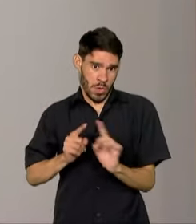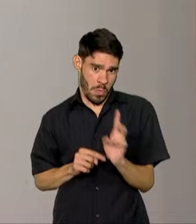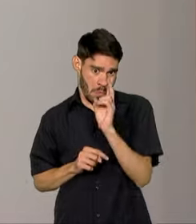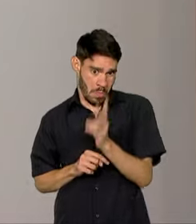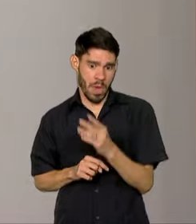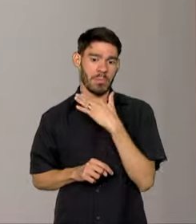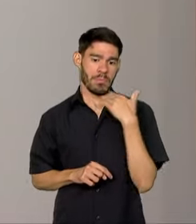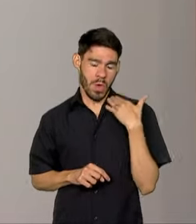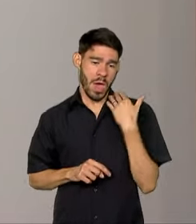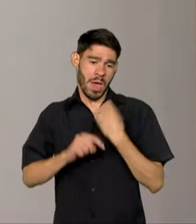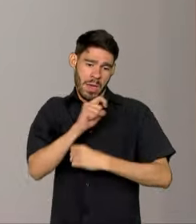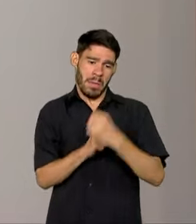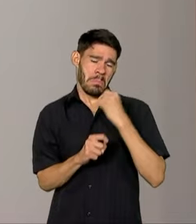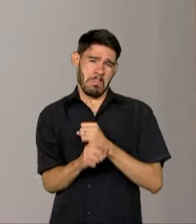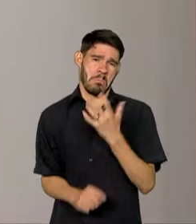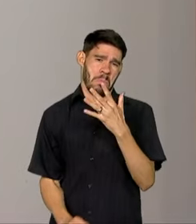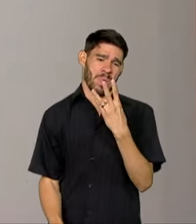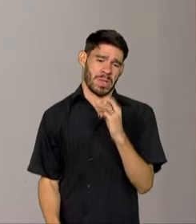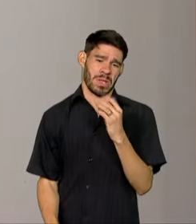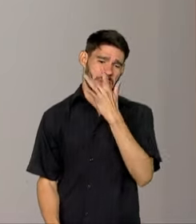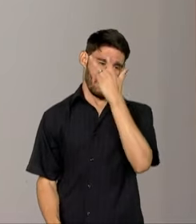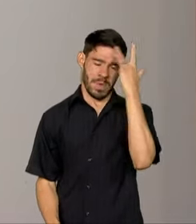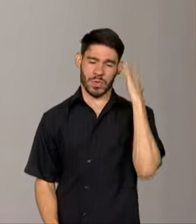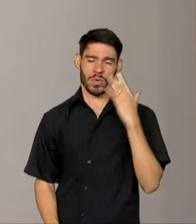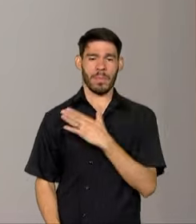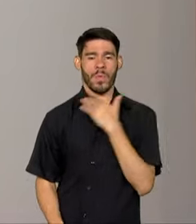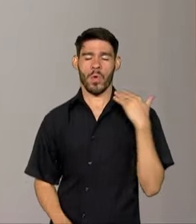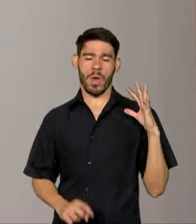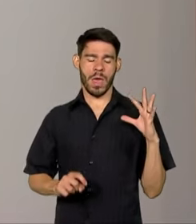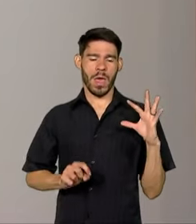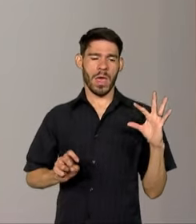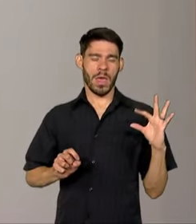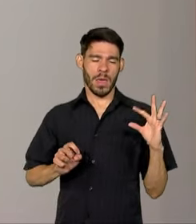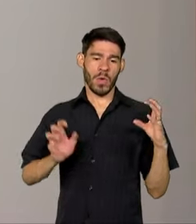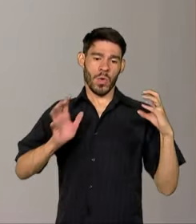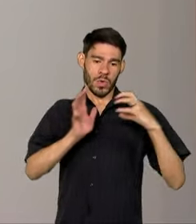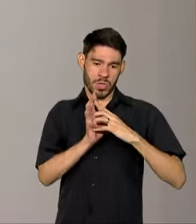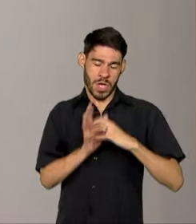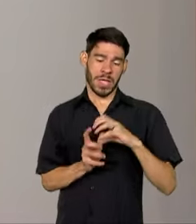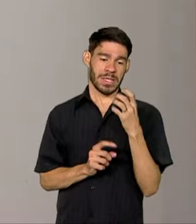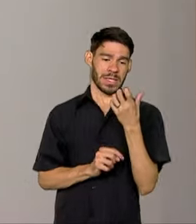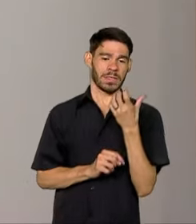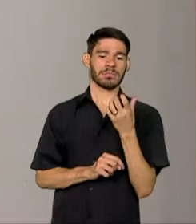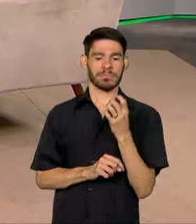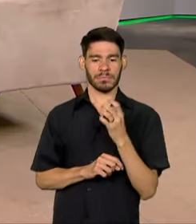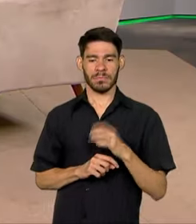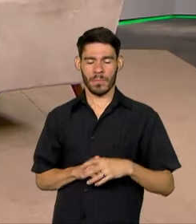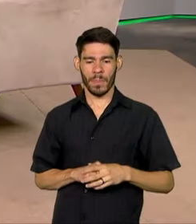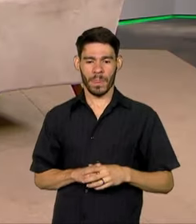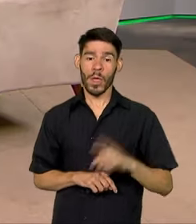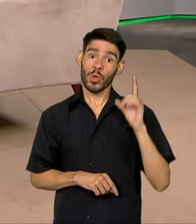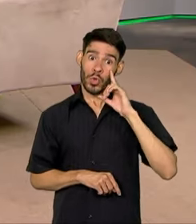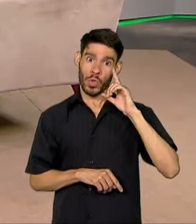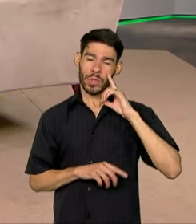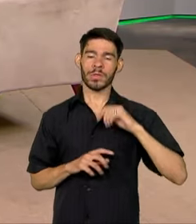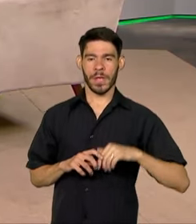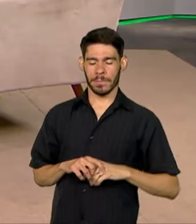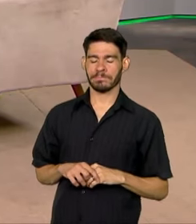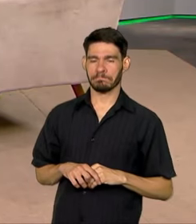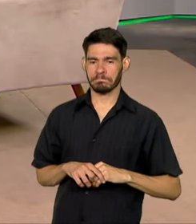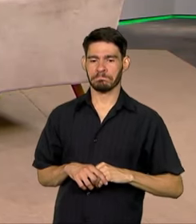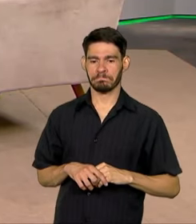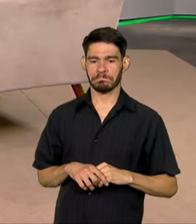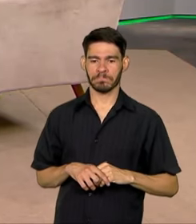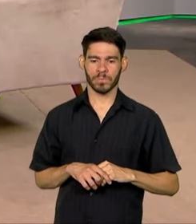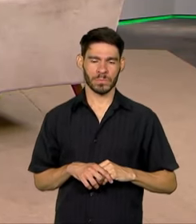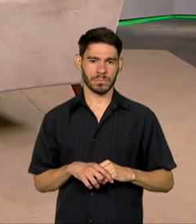No ano passado, cerca de 30 pessoas morreram de AIDS, sendo que 61 a cada dia. A